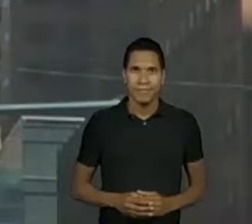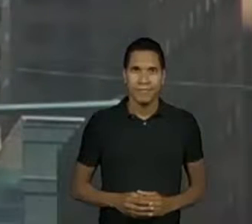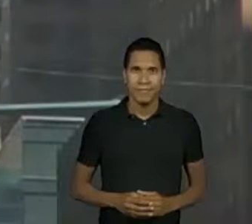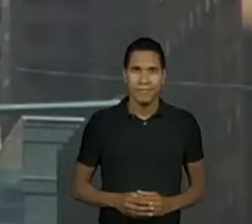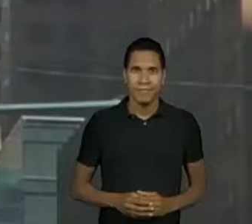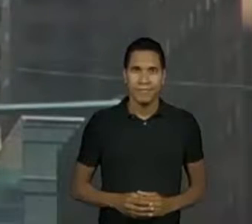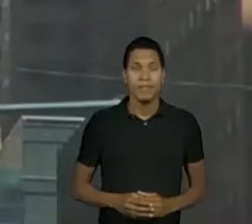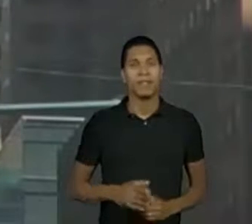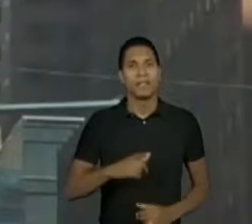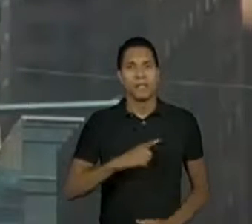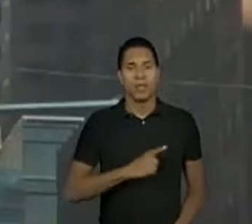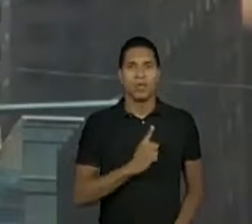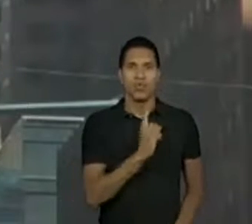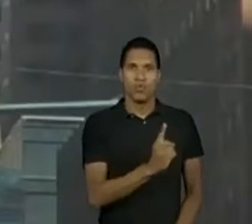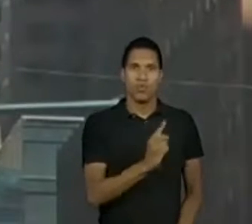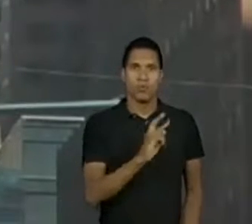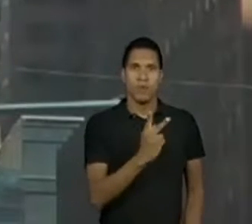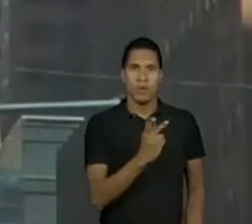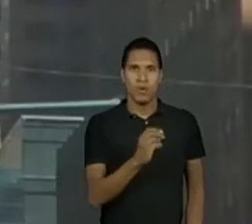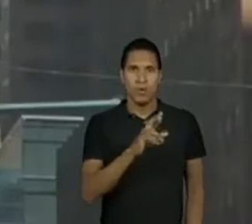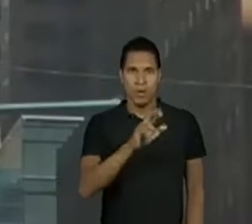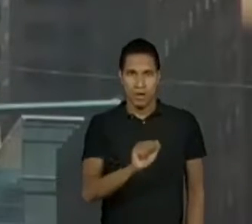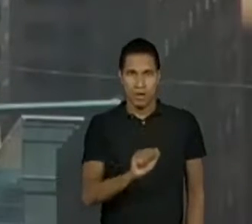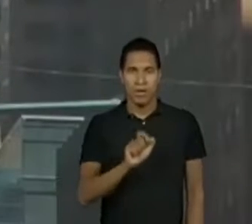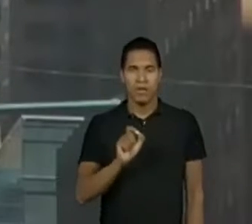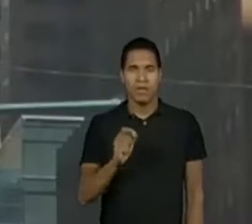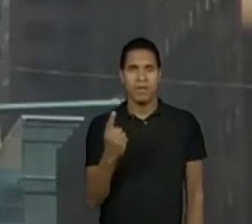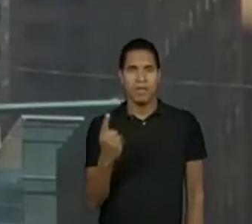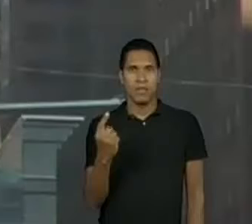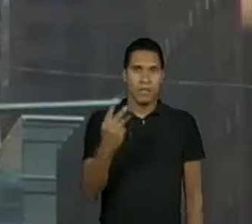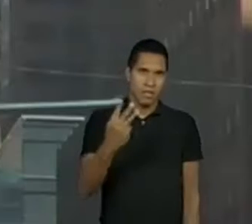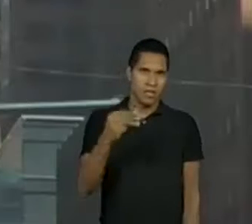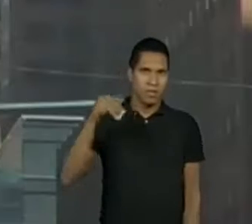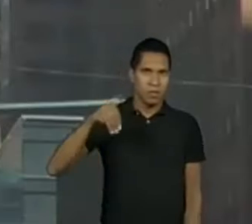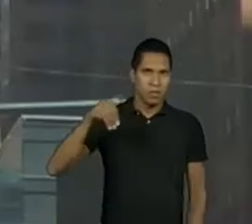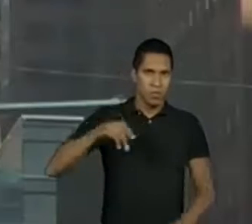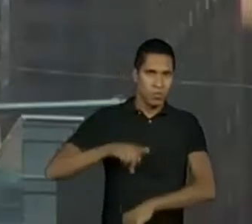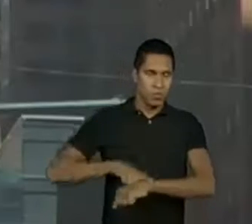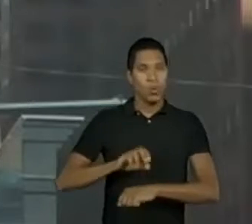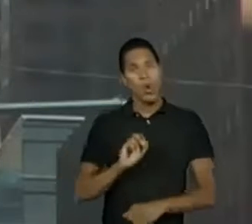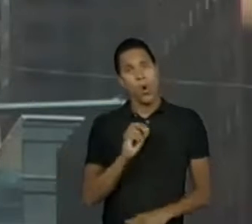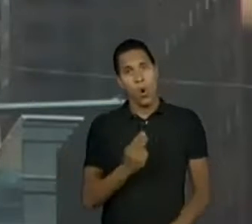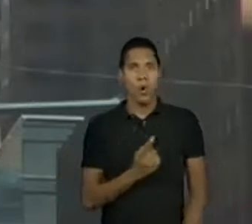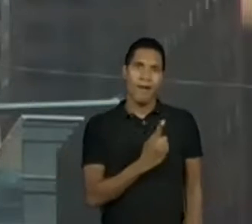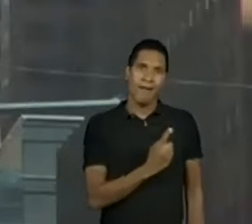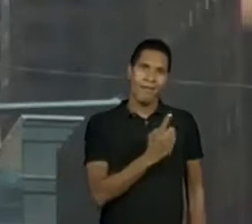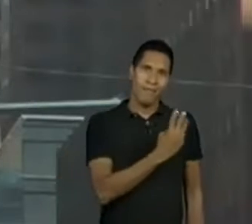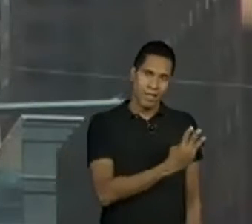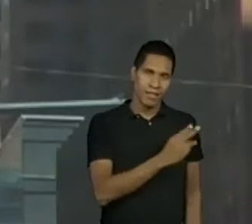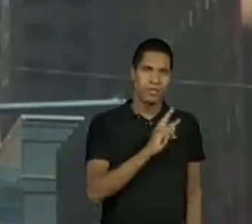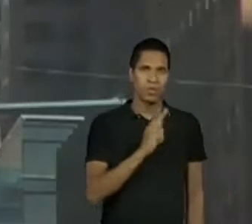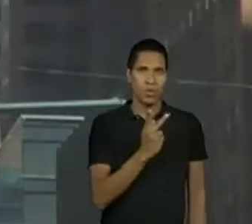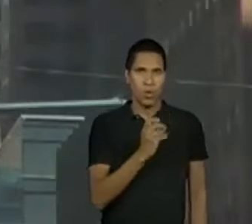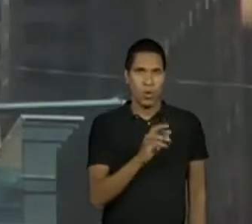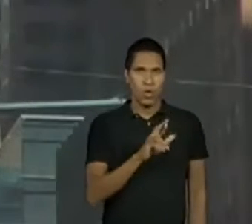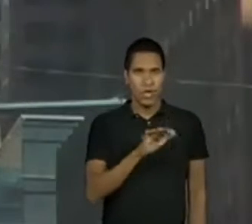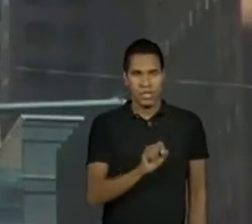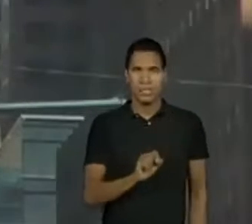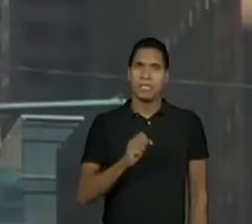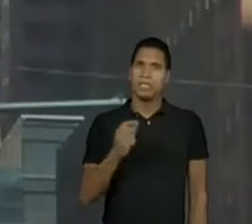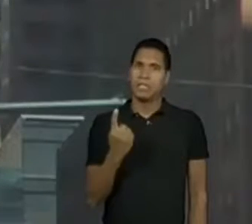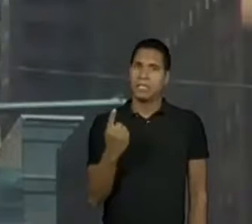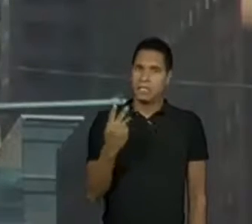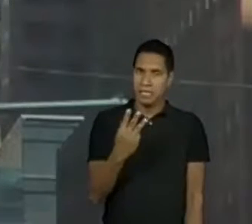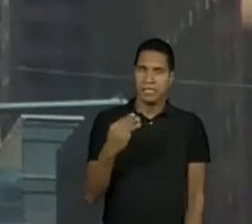1 hora e 13 minutos, estamos apontando. ou 13 horas e 13 minutos, ou